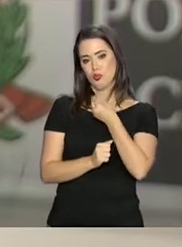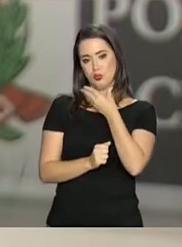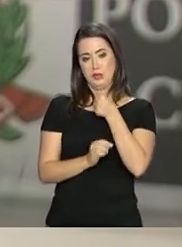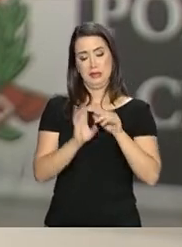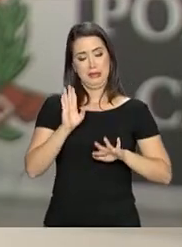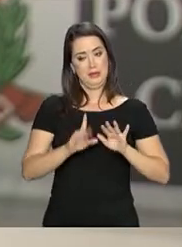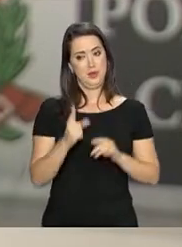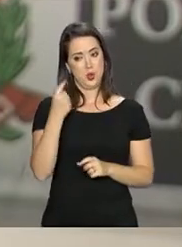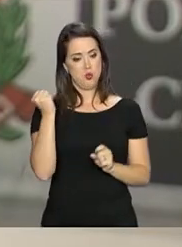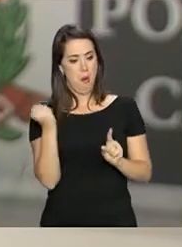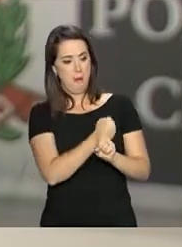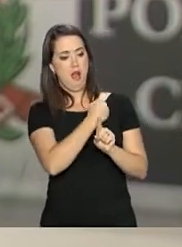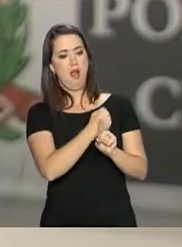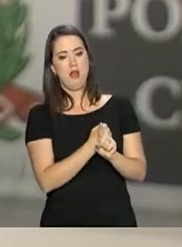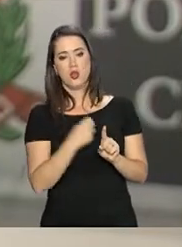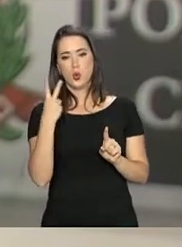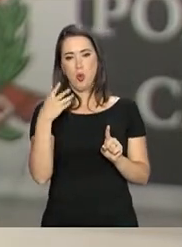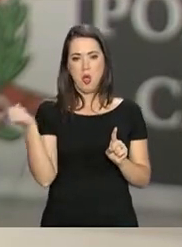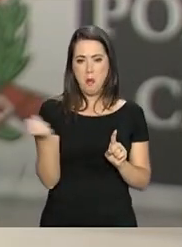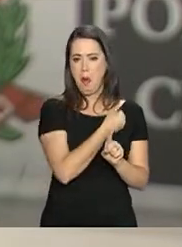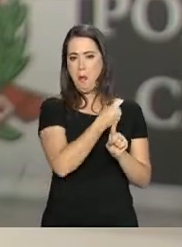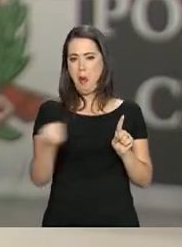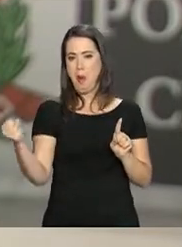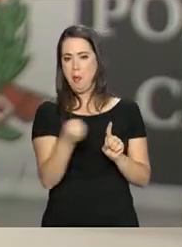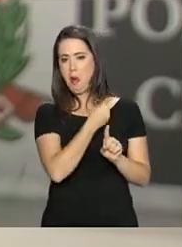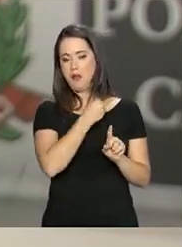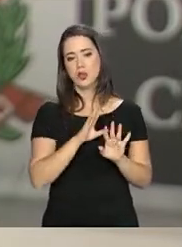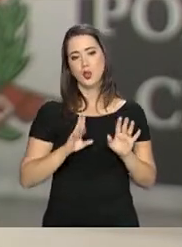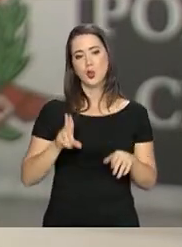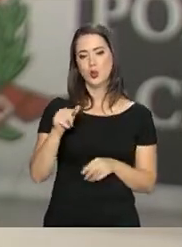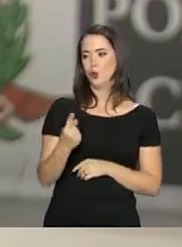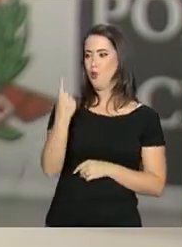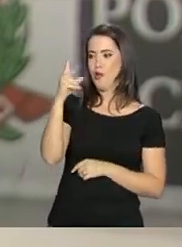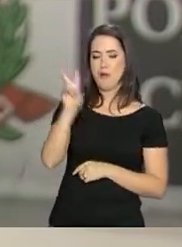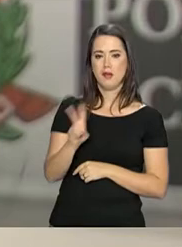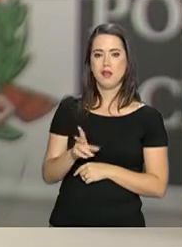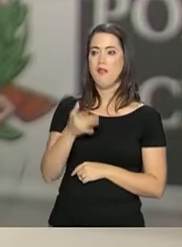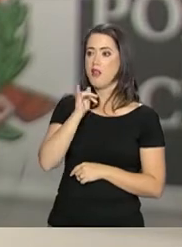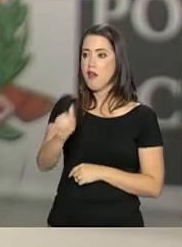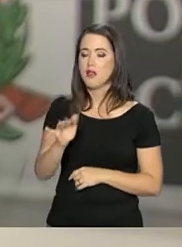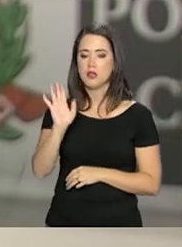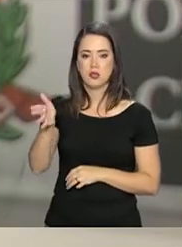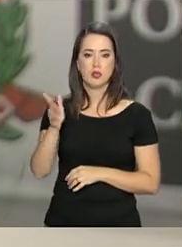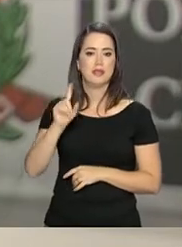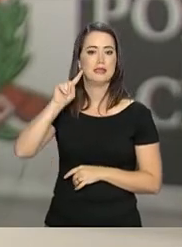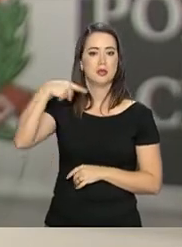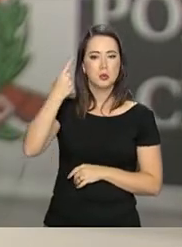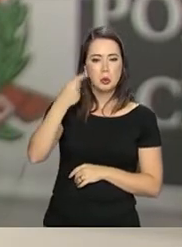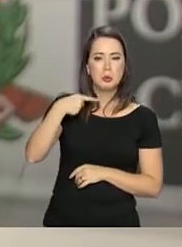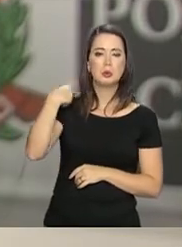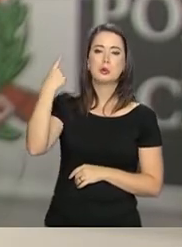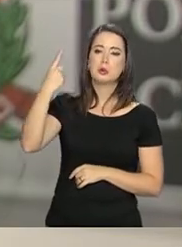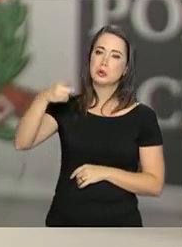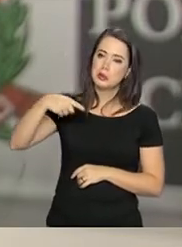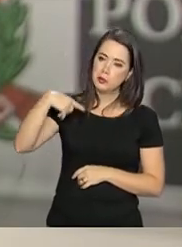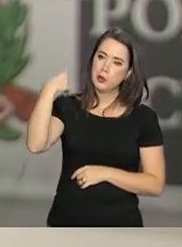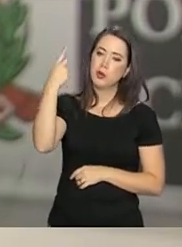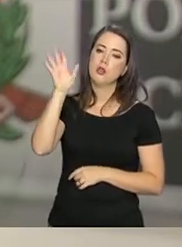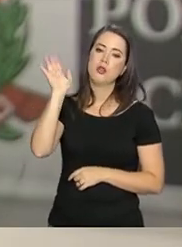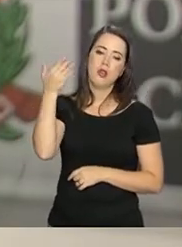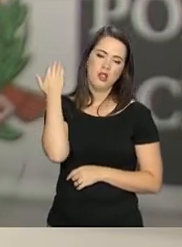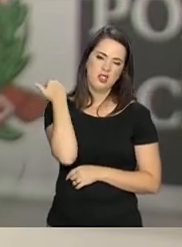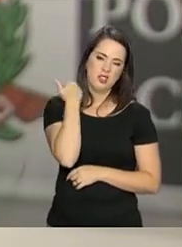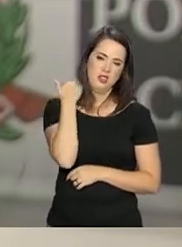Às vezes agrede uma vez, duas. Normalmente nunca é da primeira vez que a pessoa vem. Já é depois de um tempo. Talvez a relação já desgastou